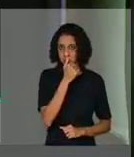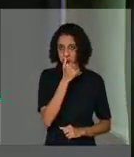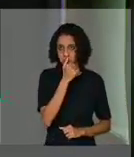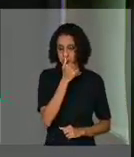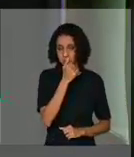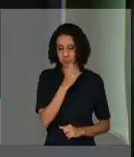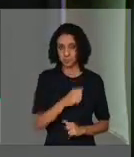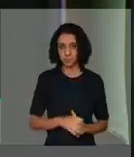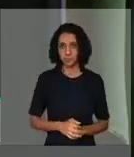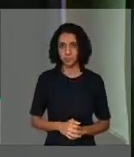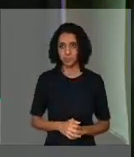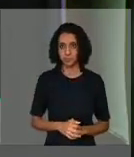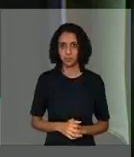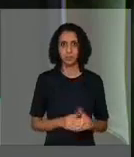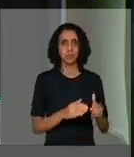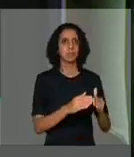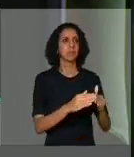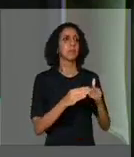V. Exª,